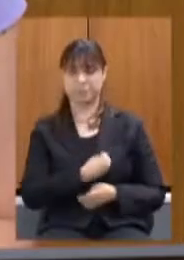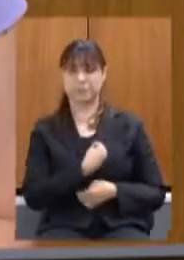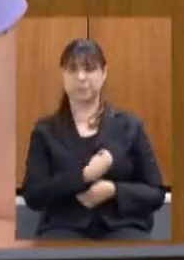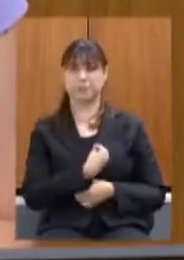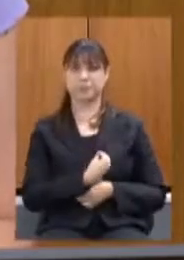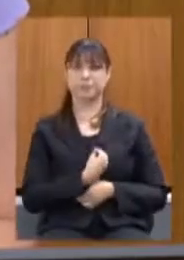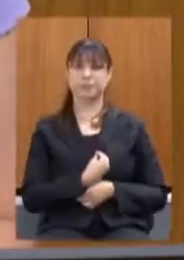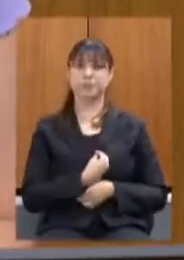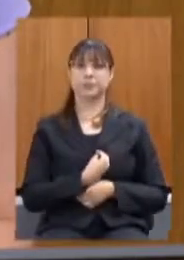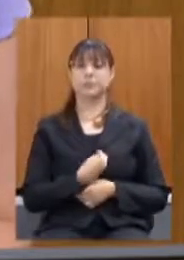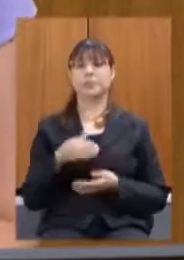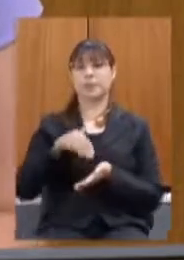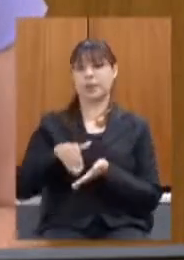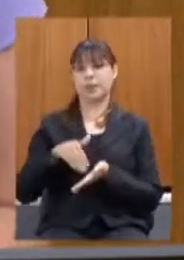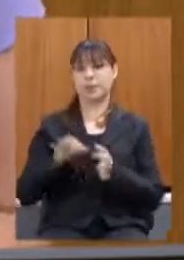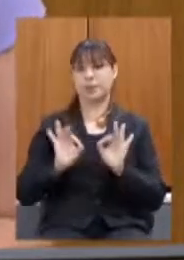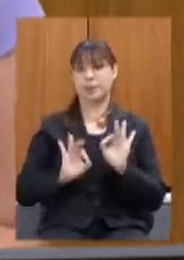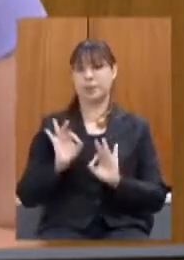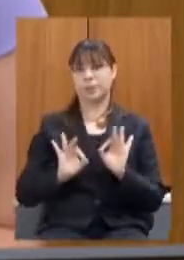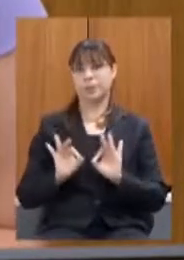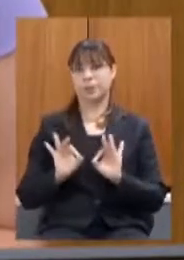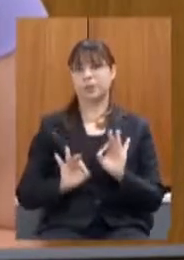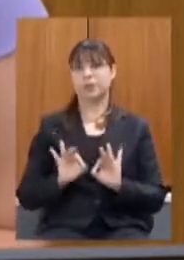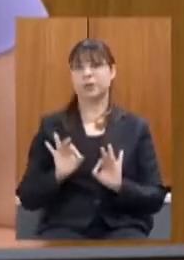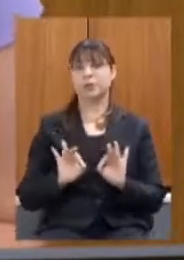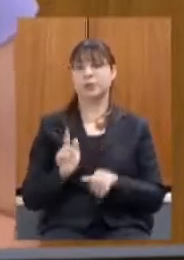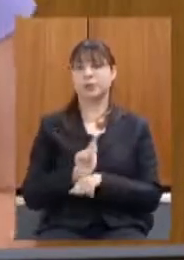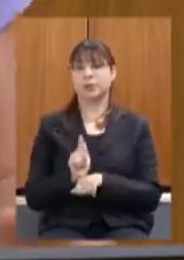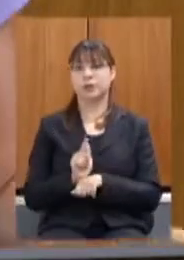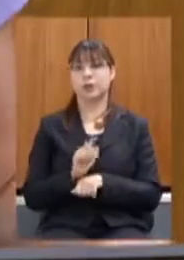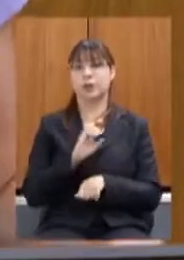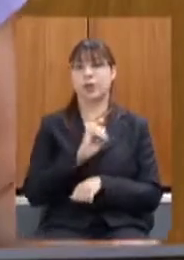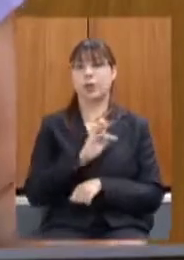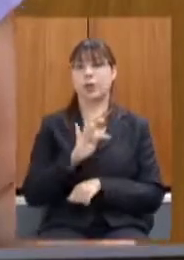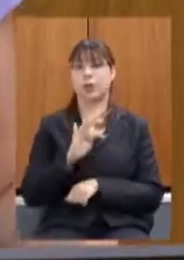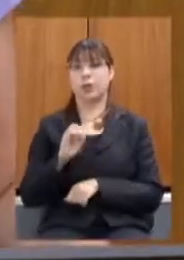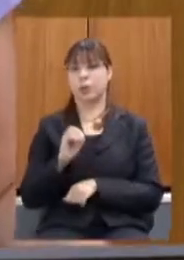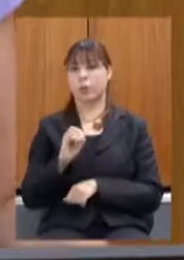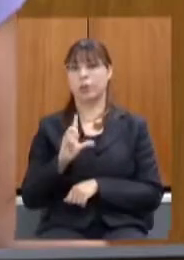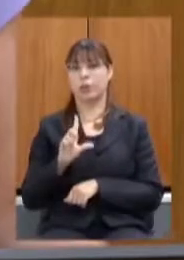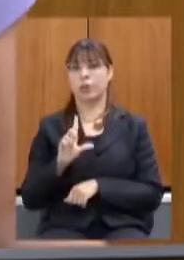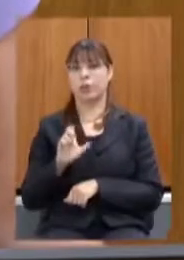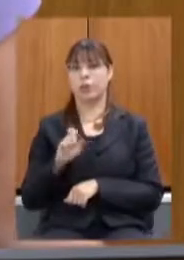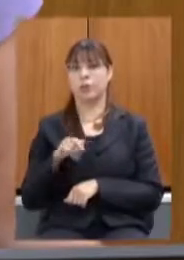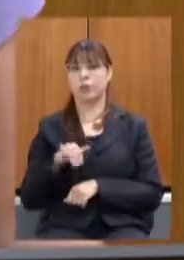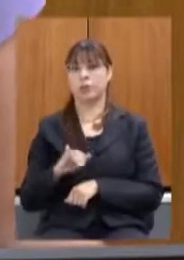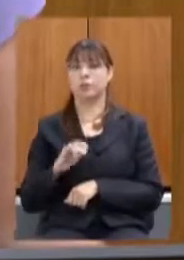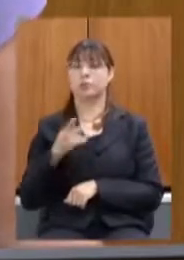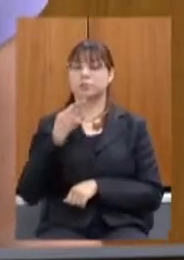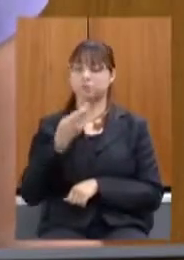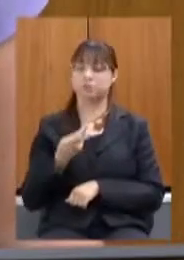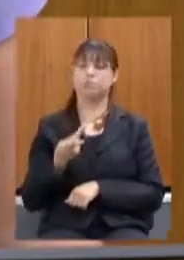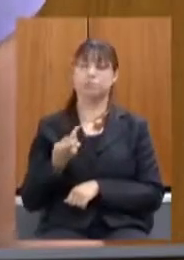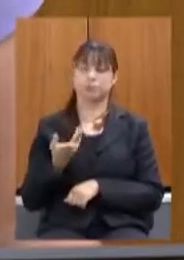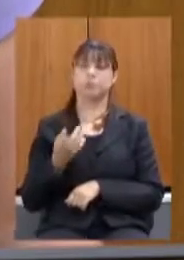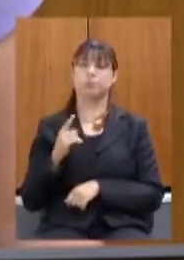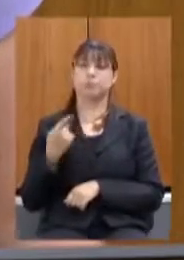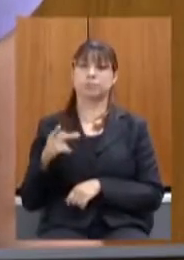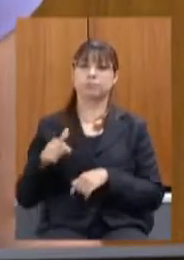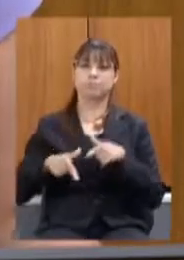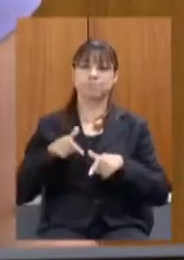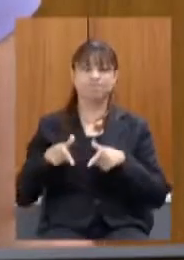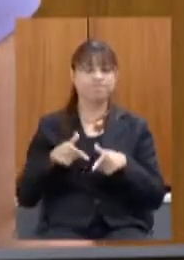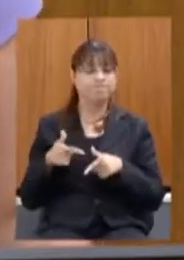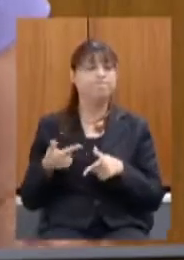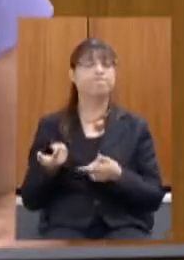do nosso secretário de planejamento e gestão Otto Levy que já adianto vem fazendo um trabalho exemplar